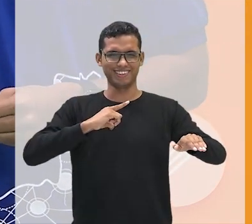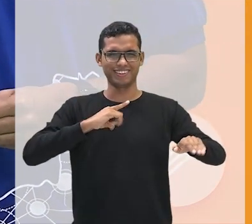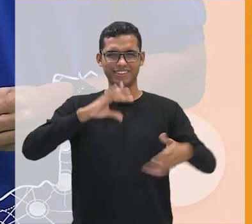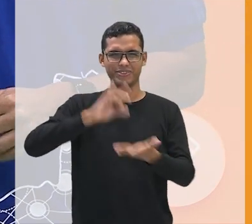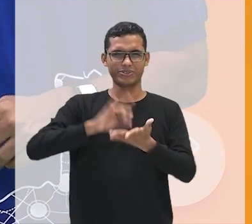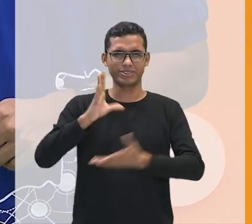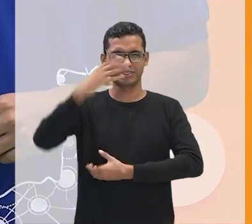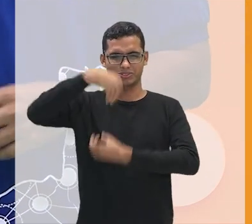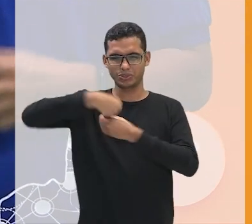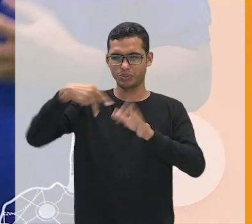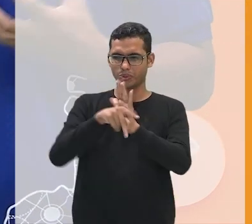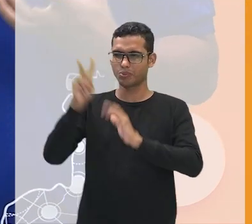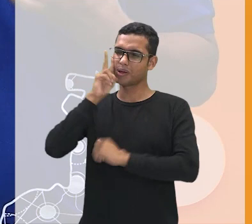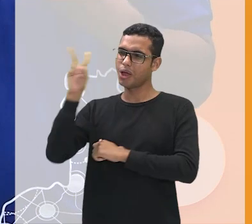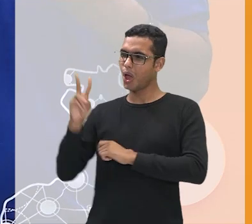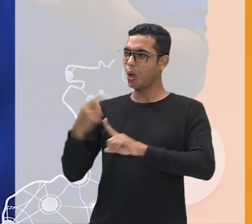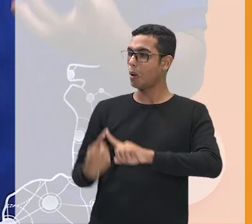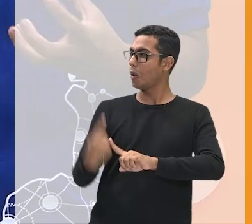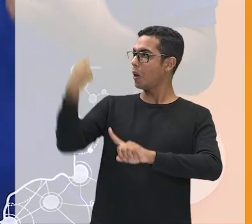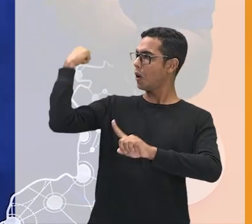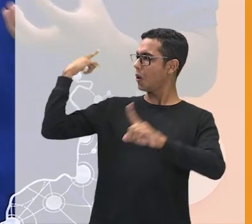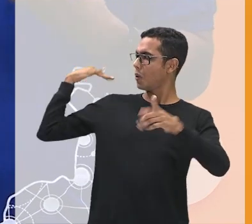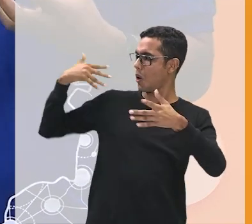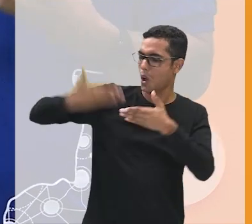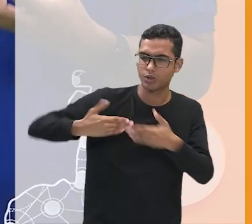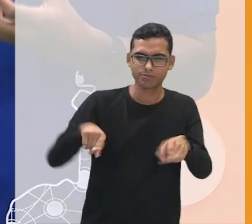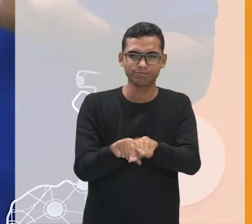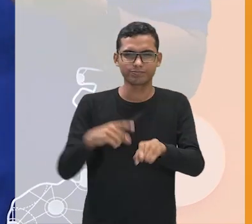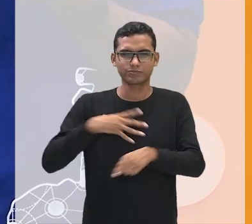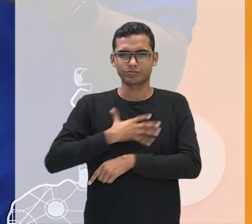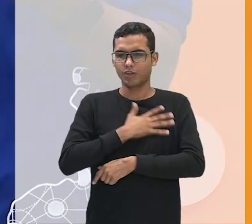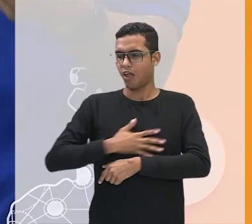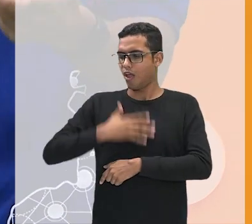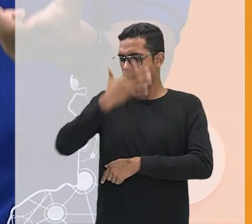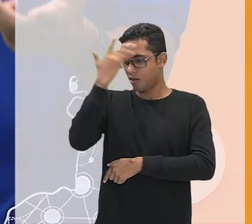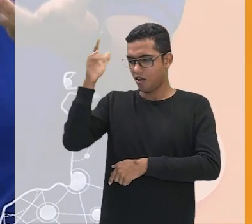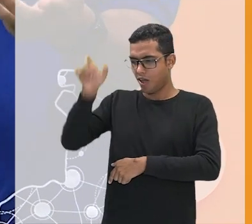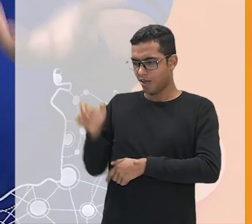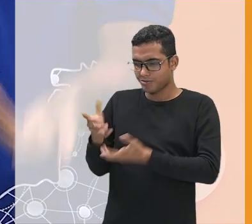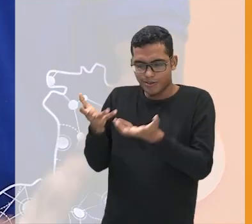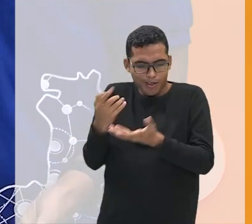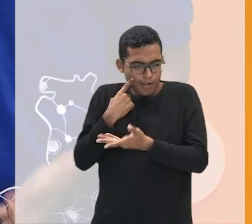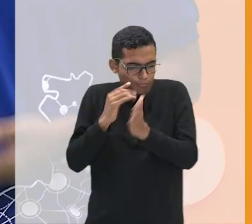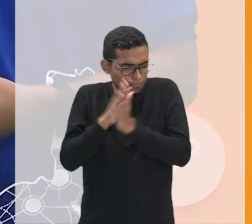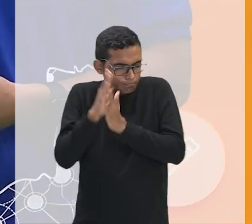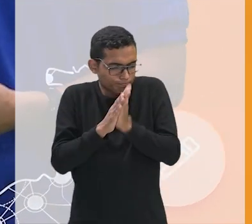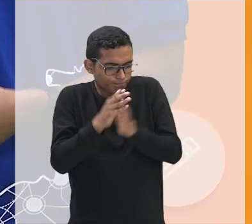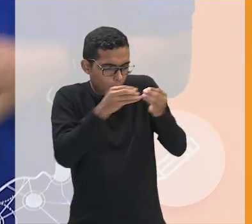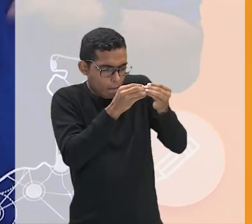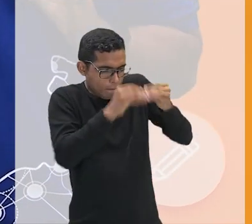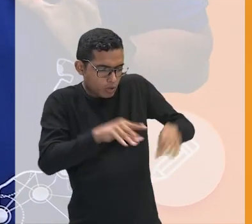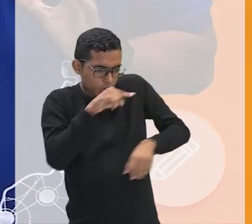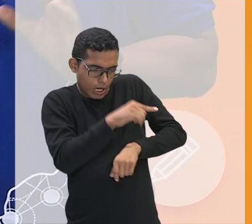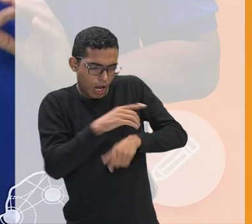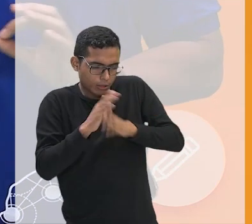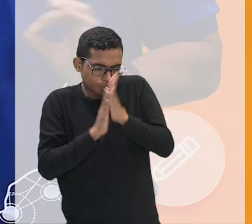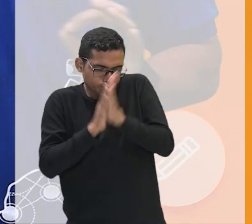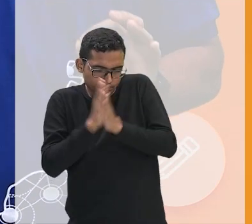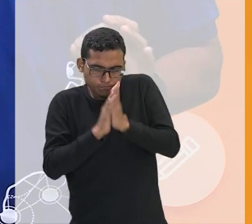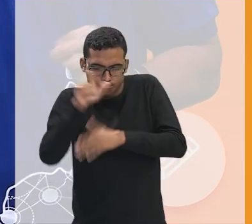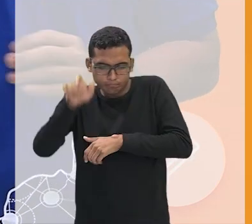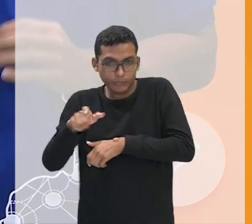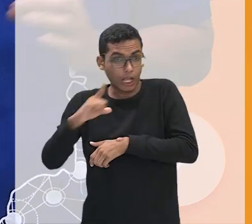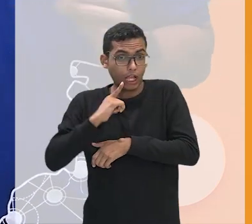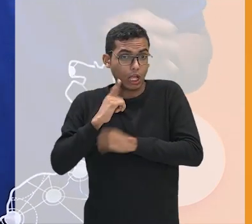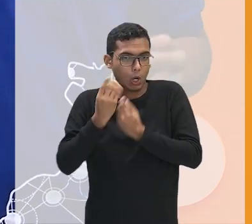histórico também como tem ali aquele prazer que as pessoas têm de prejudicar mesmo o outro tudo de maneira muito